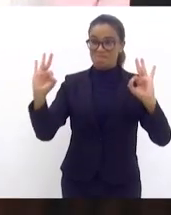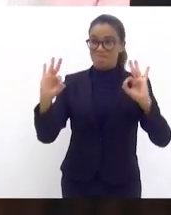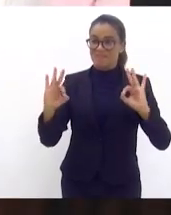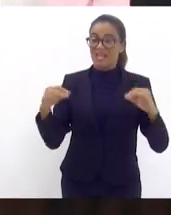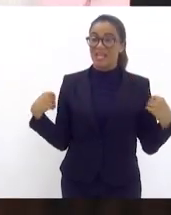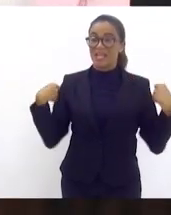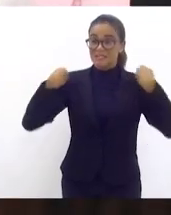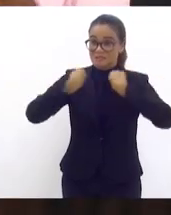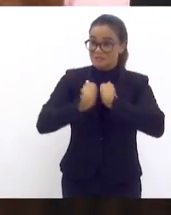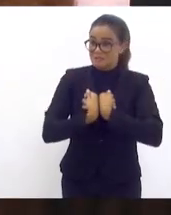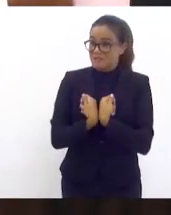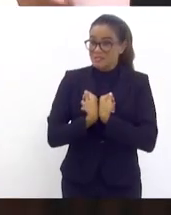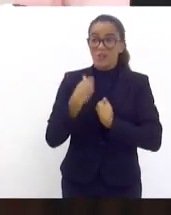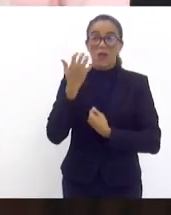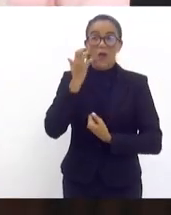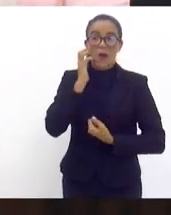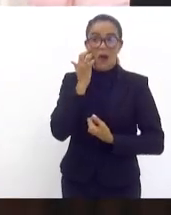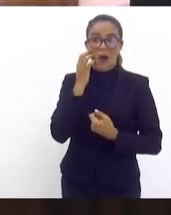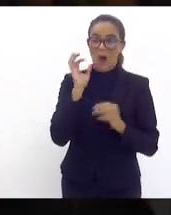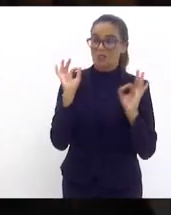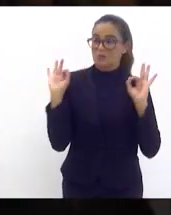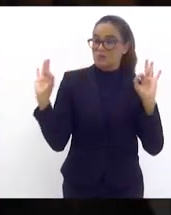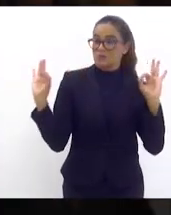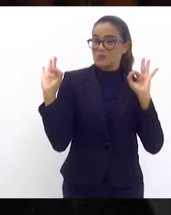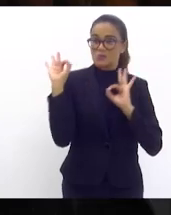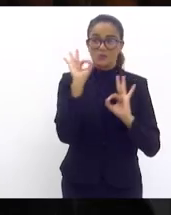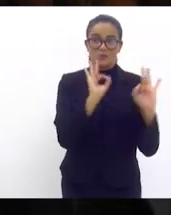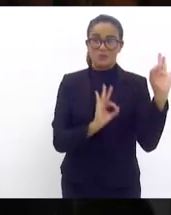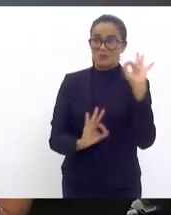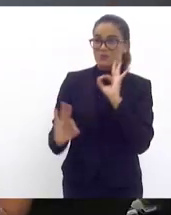blazer rosa deu um charme ainda maior com certeza